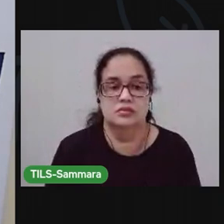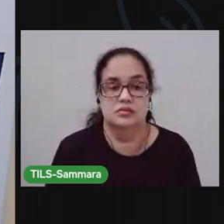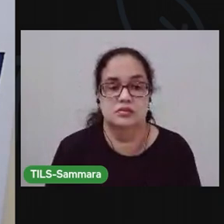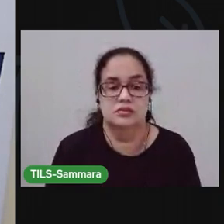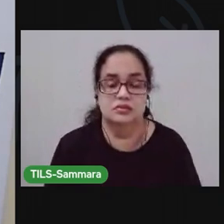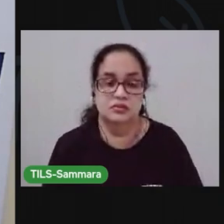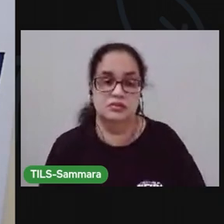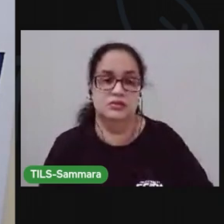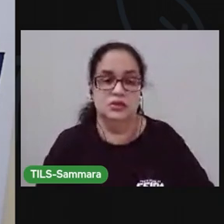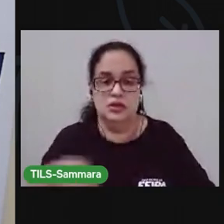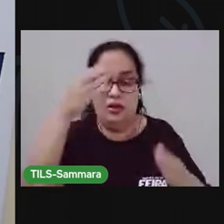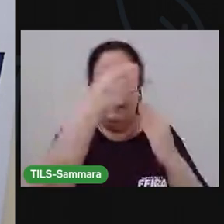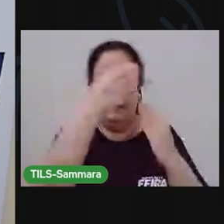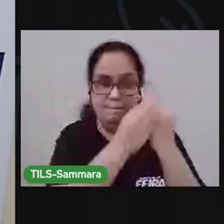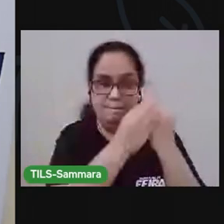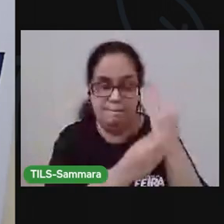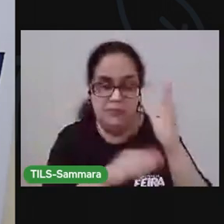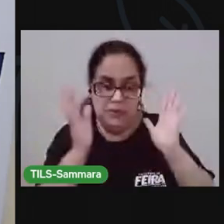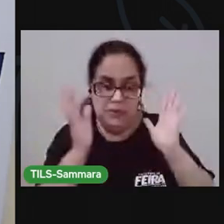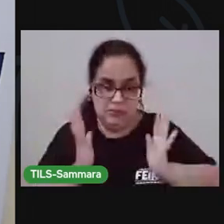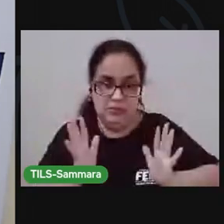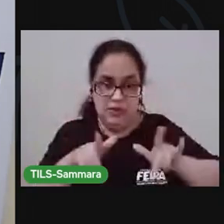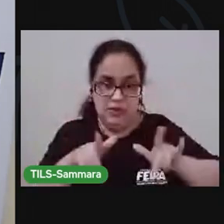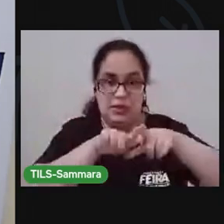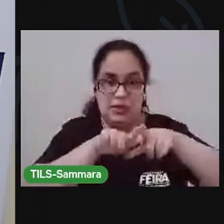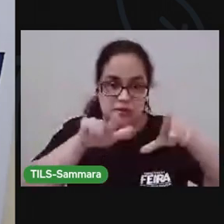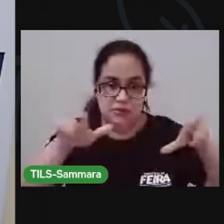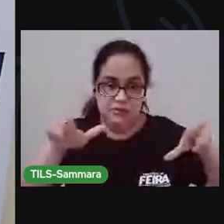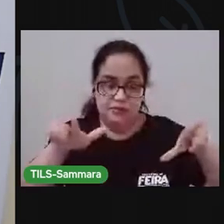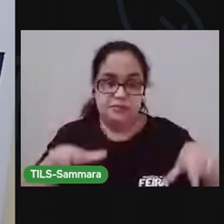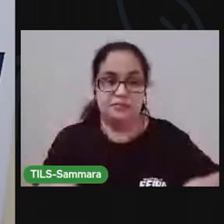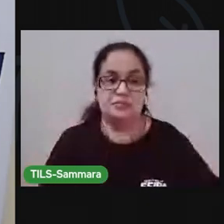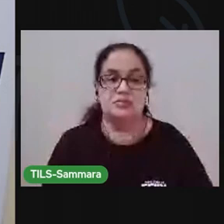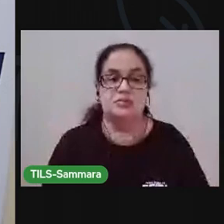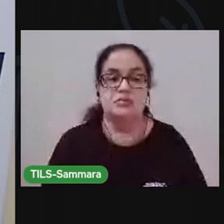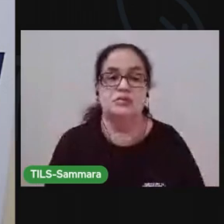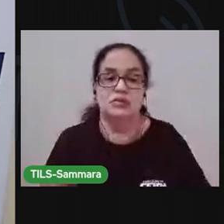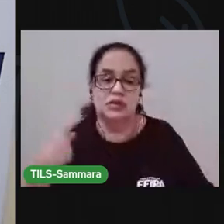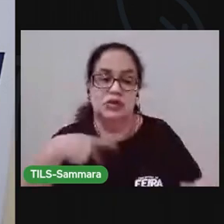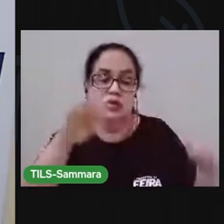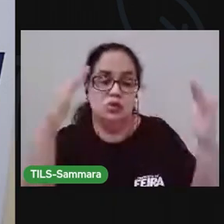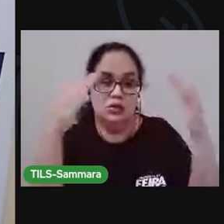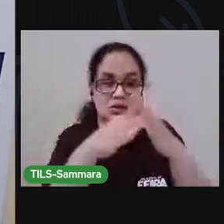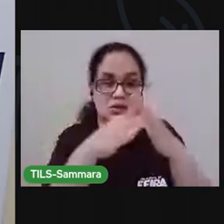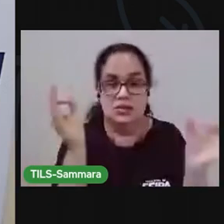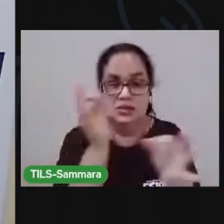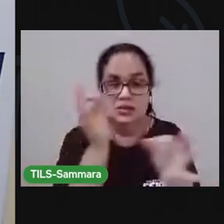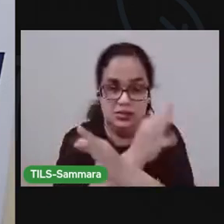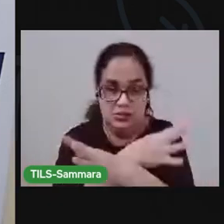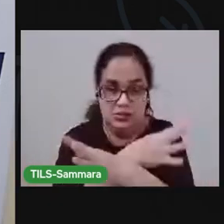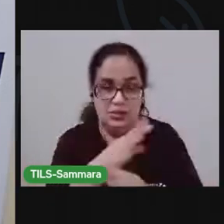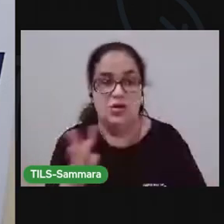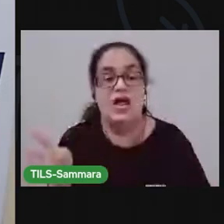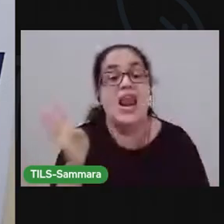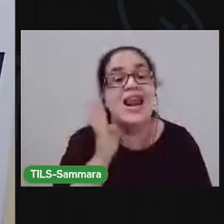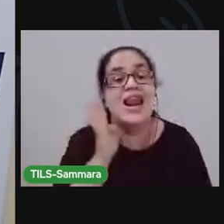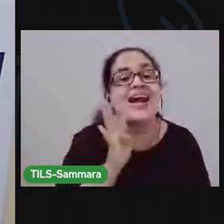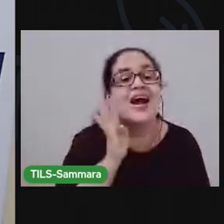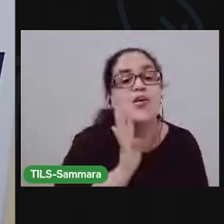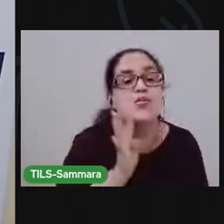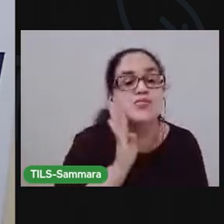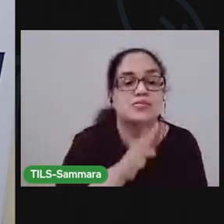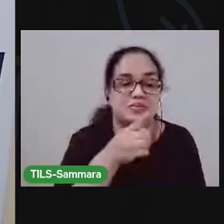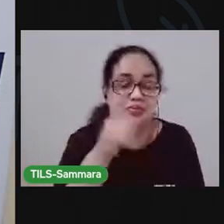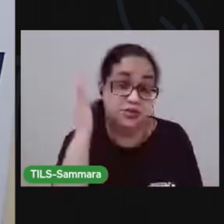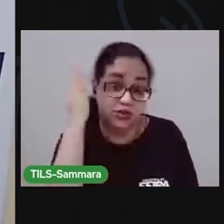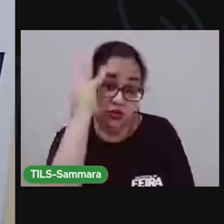Vou passando a mão dos lados. Pra ela ficar bem dobrada. A nossa casa tá pronta. Olha. Bonita.